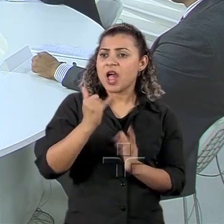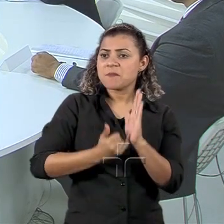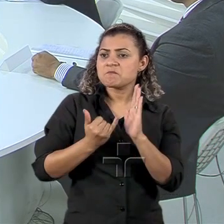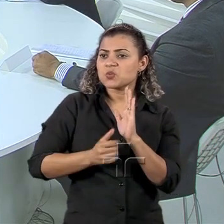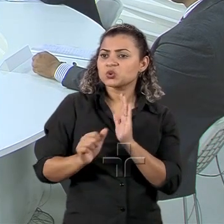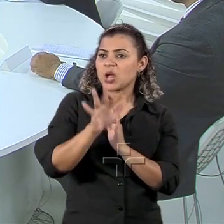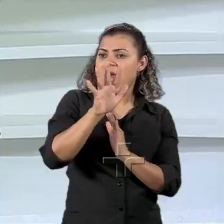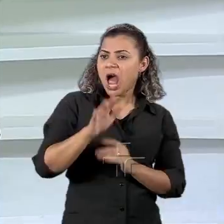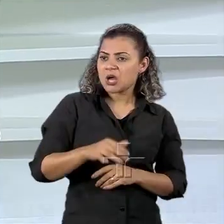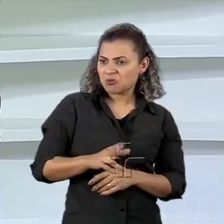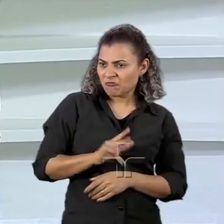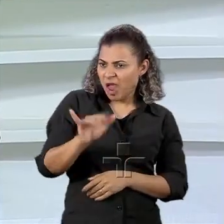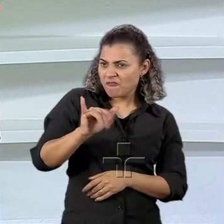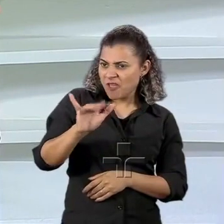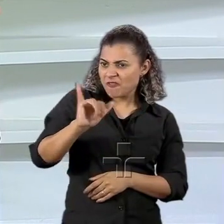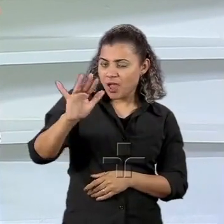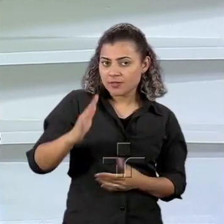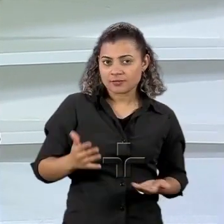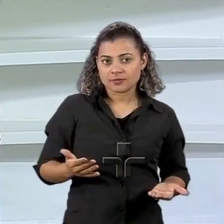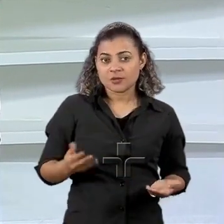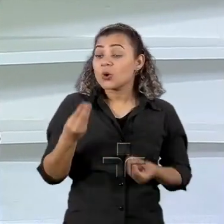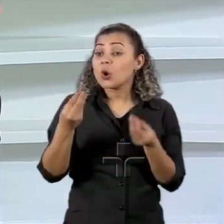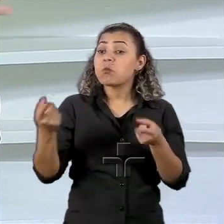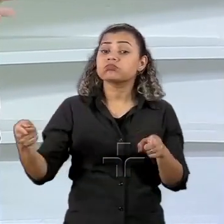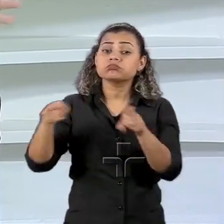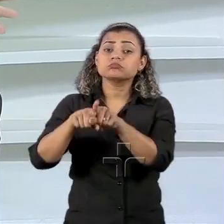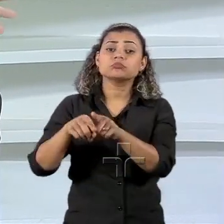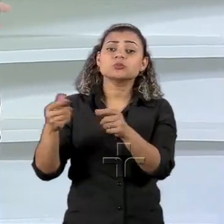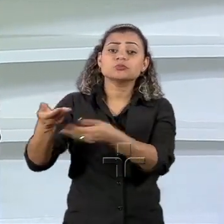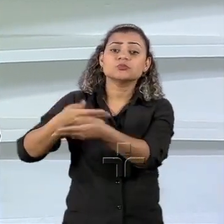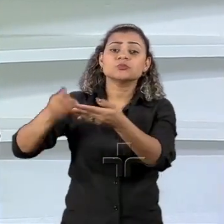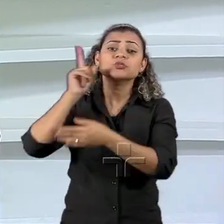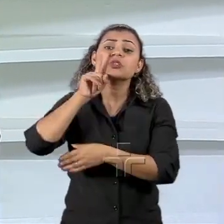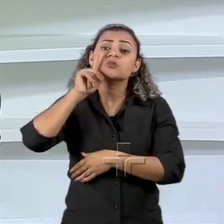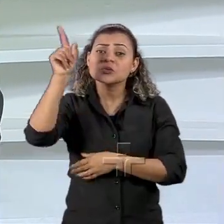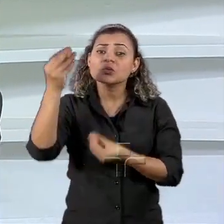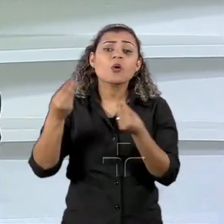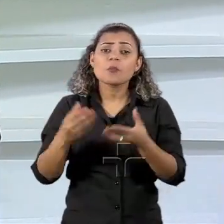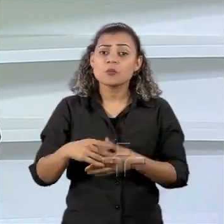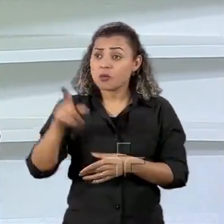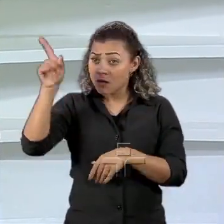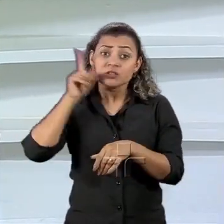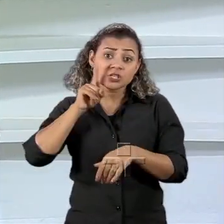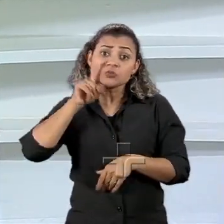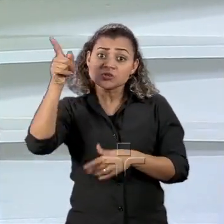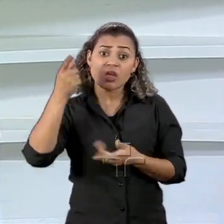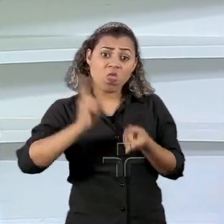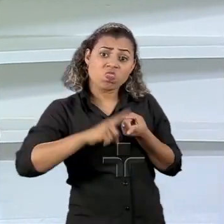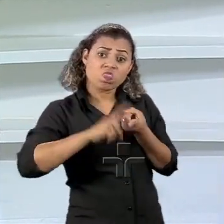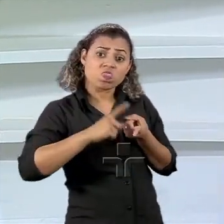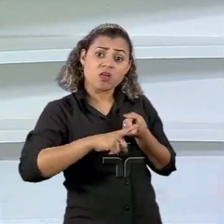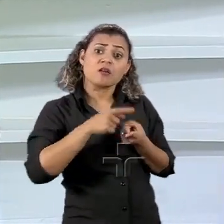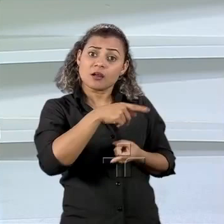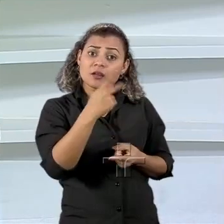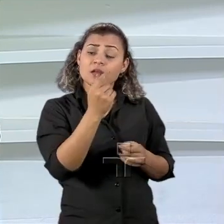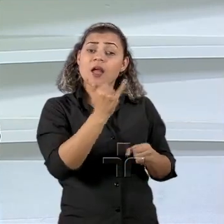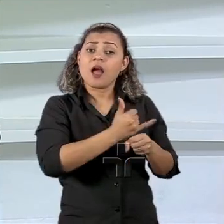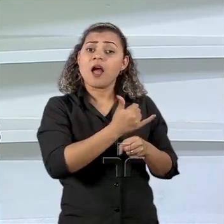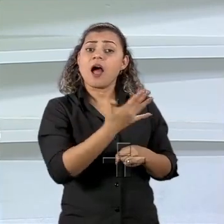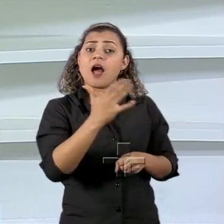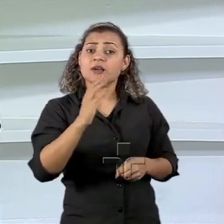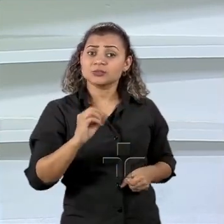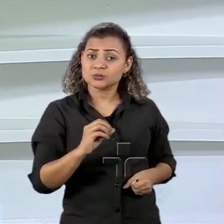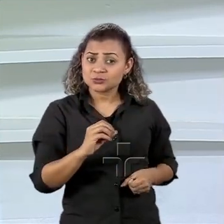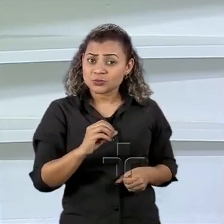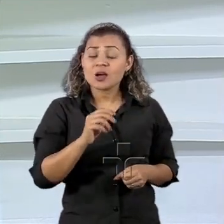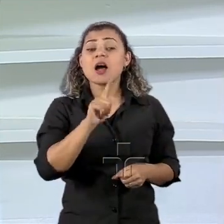Como é que a gente vai lidar, por exemplo, com os Estados Unidos, ameaçando impor tarifa contra a gente, coisa que já aconteceu agora com o aço e o